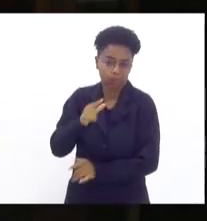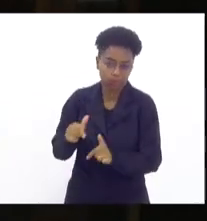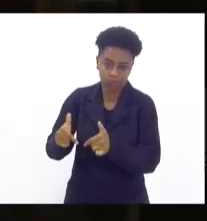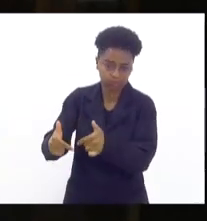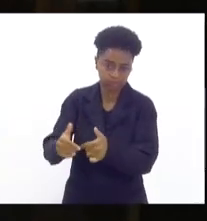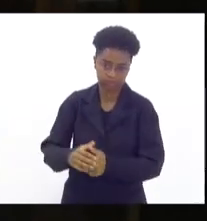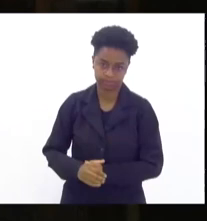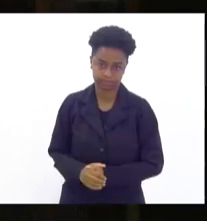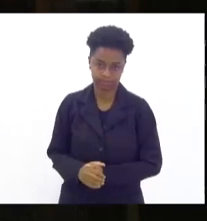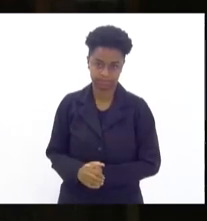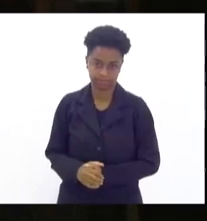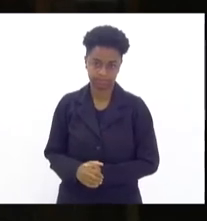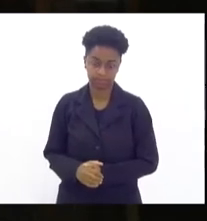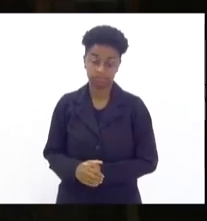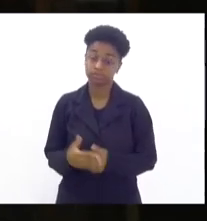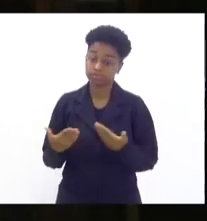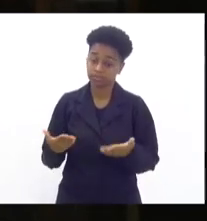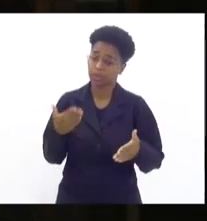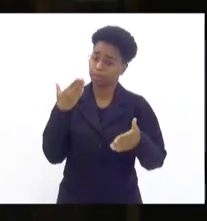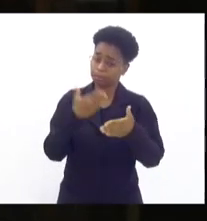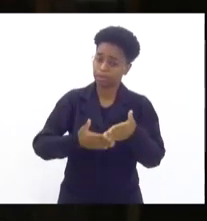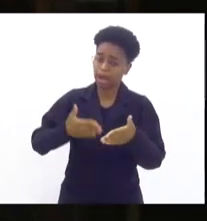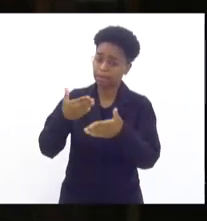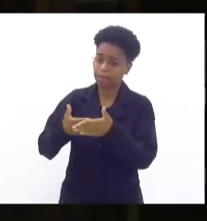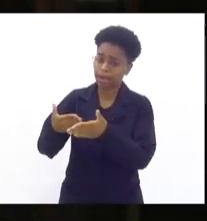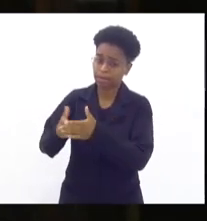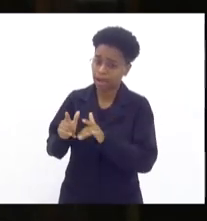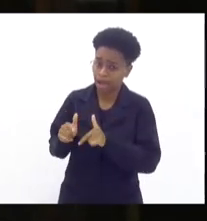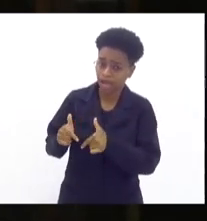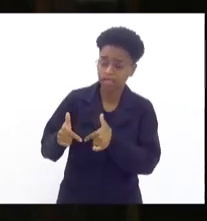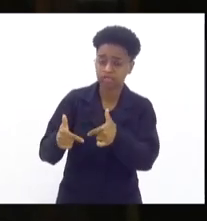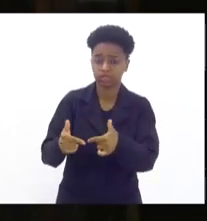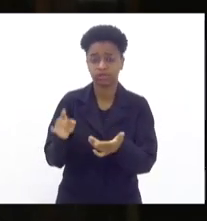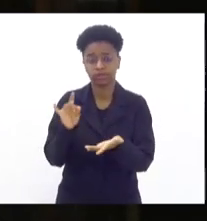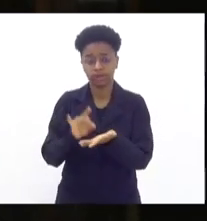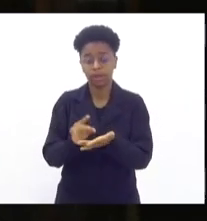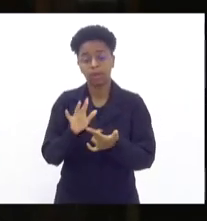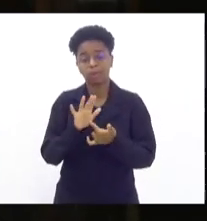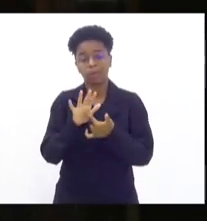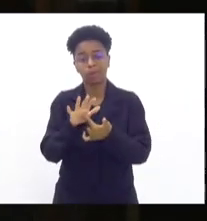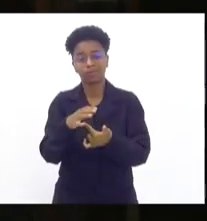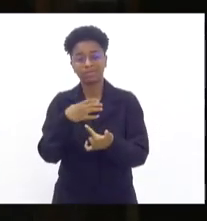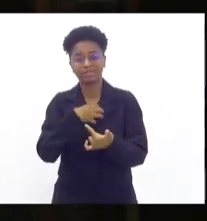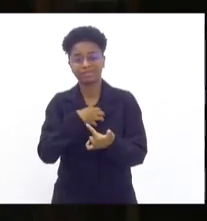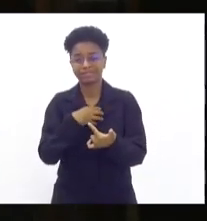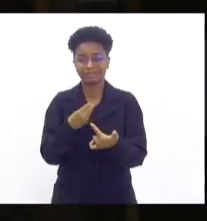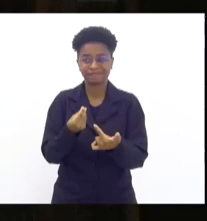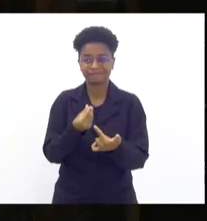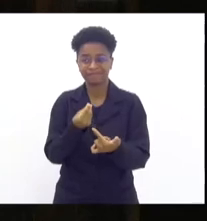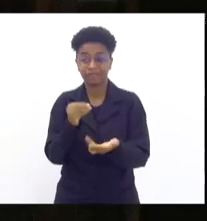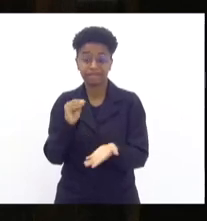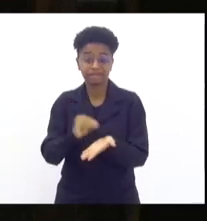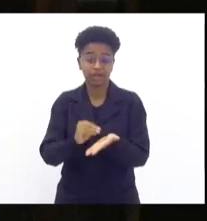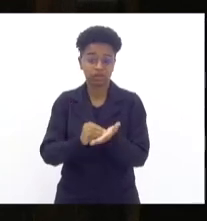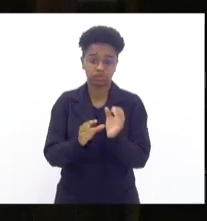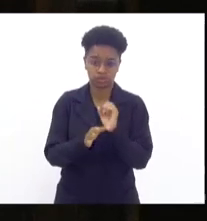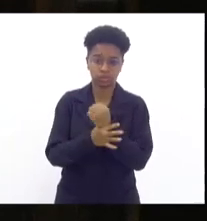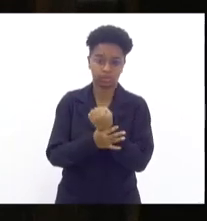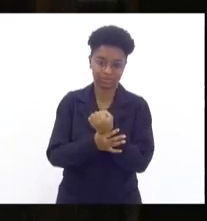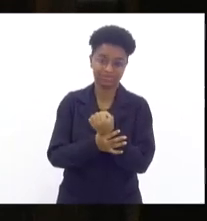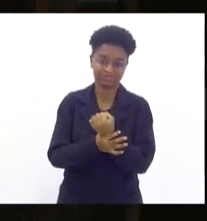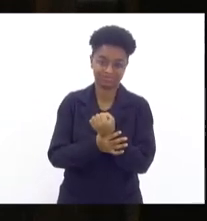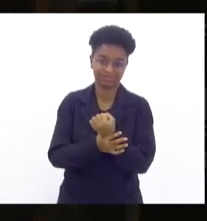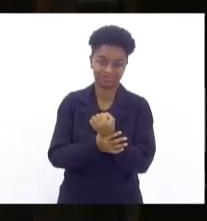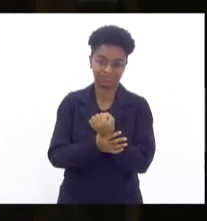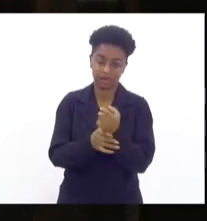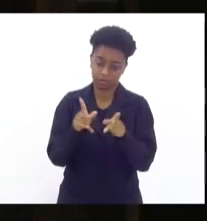E essa impossibilidade de atuar faz com que realmente a sensação de segurança para a população seja uma sensação